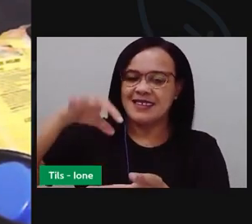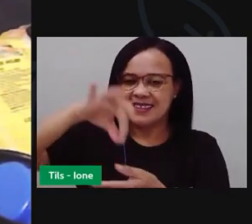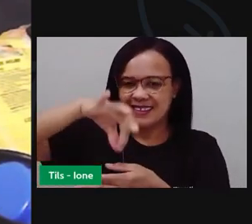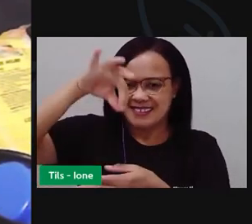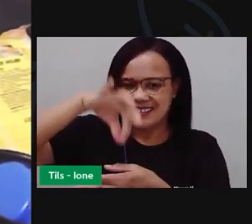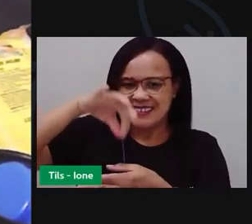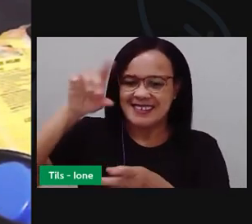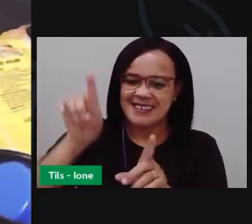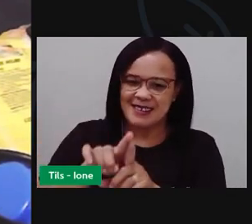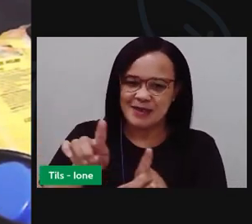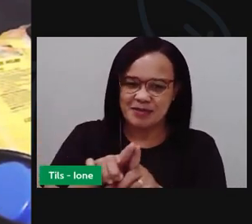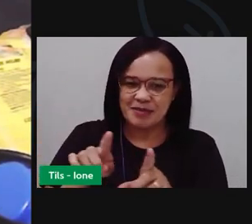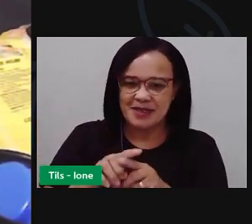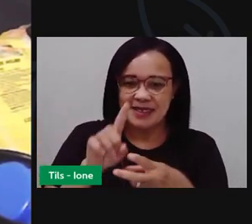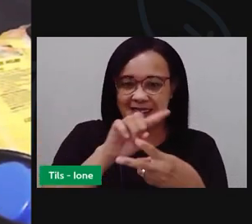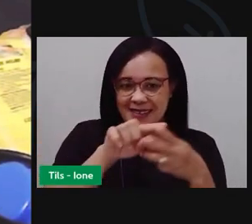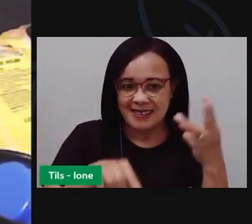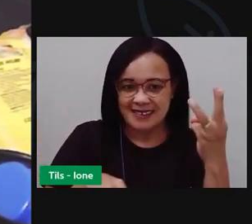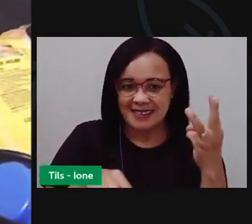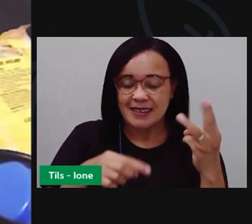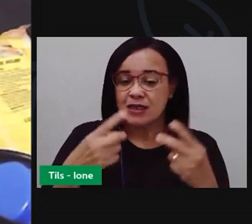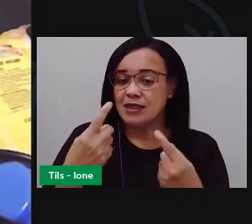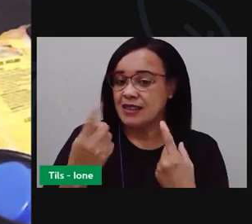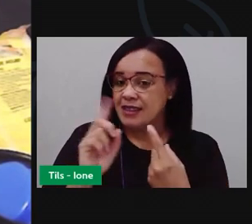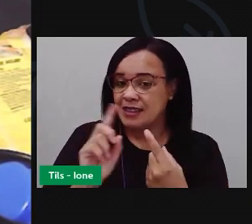Essas são as medidas que a gente vai usar.